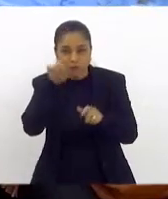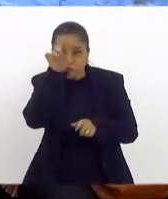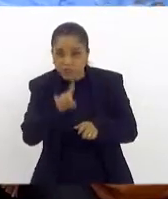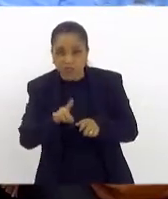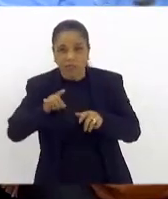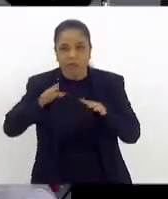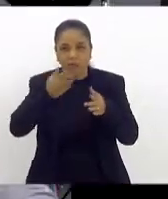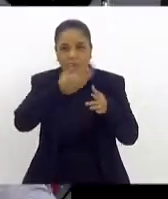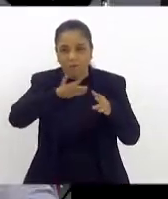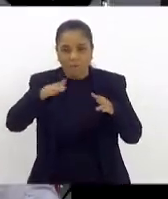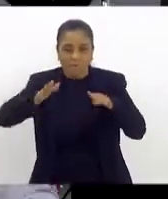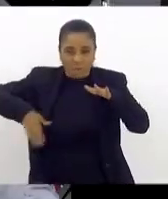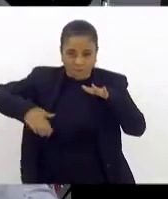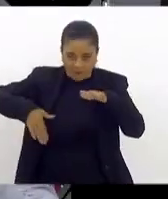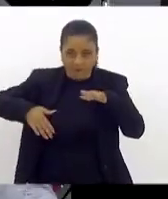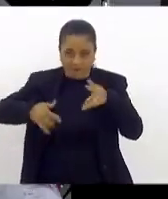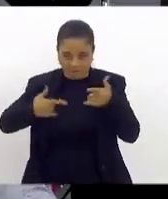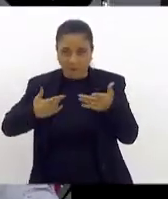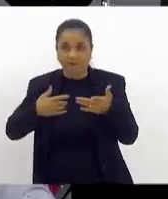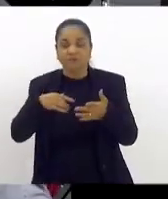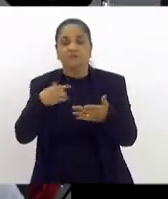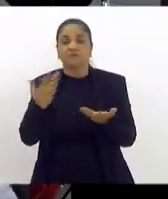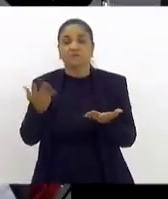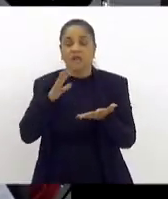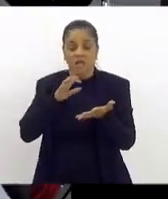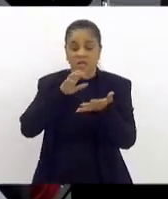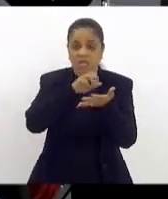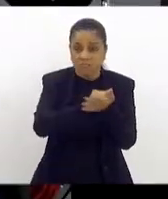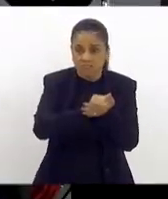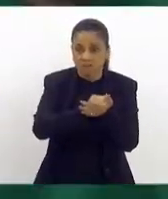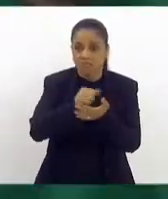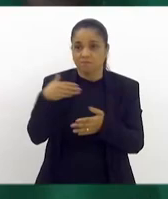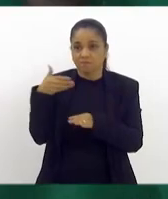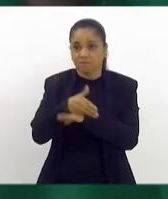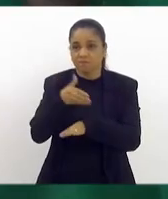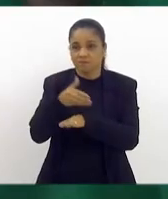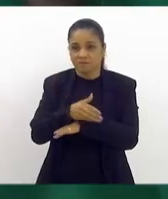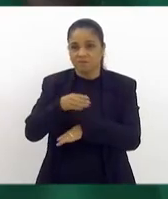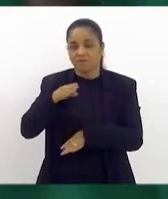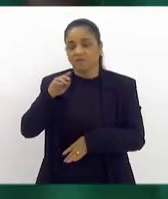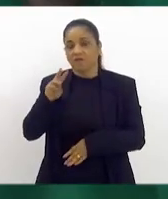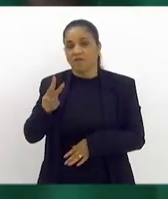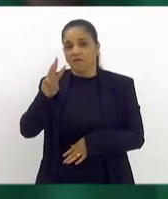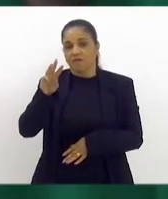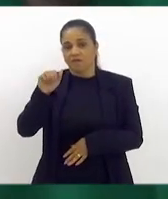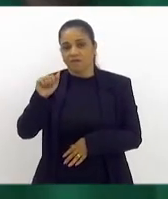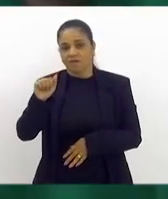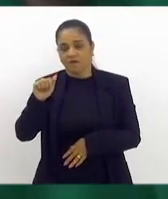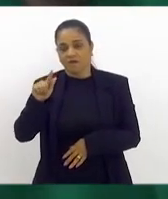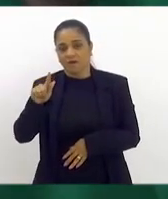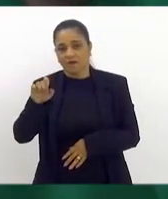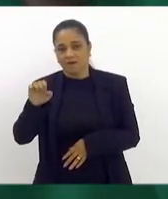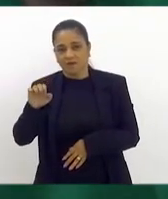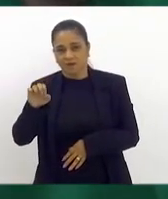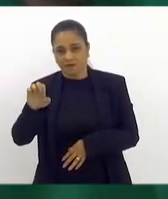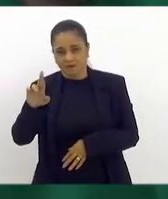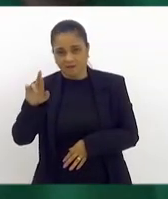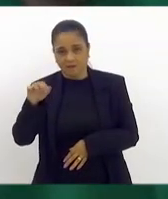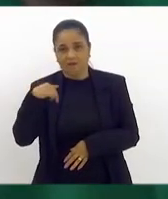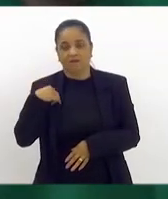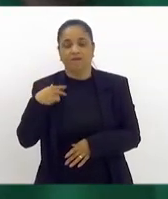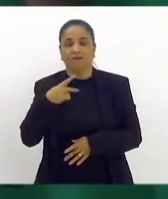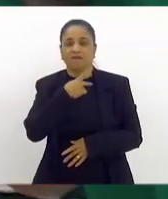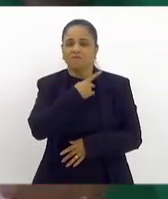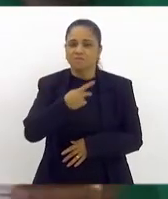Eu quero registrar a presença do doutor Wagner Bezerra, conselheiro do Crefito, presidente